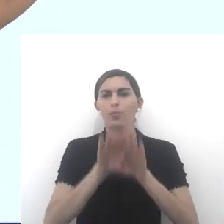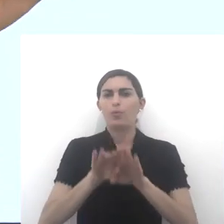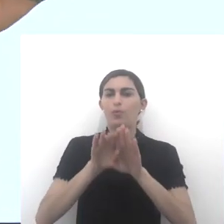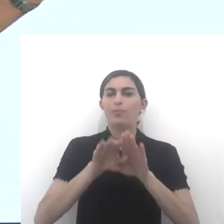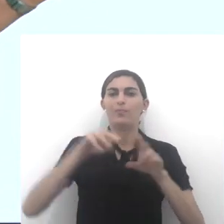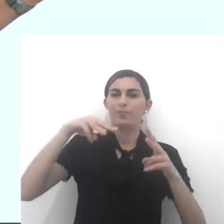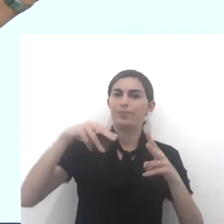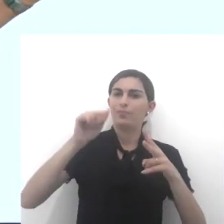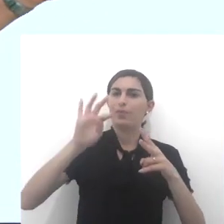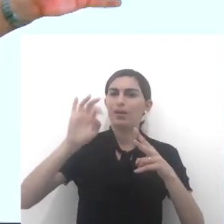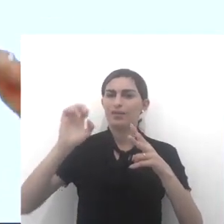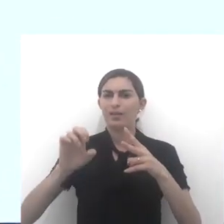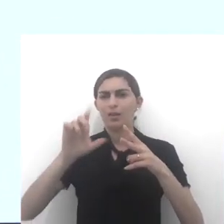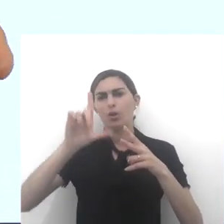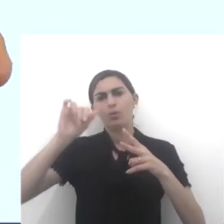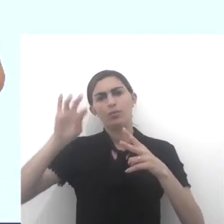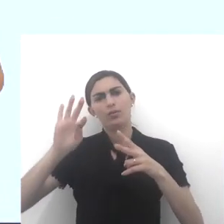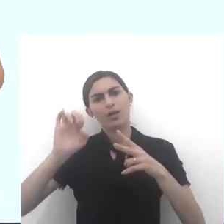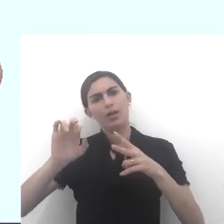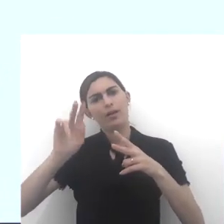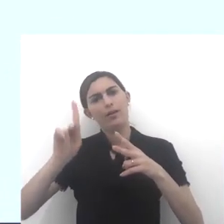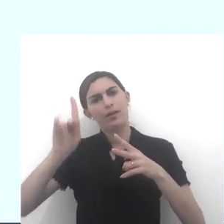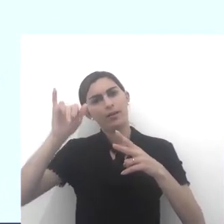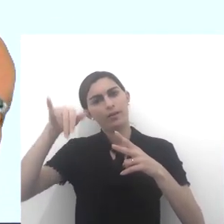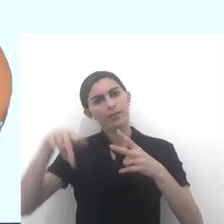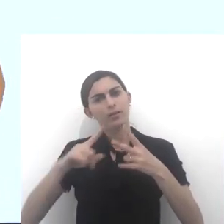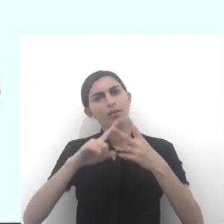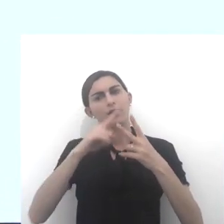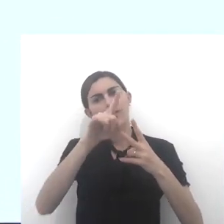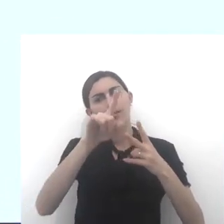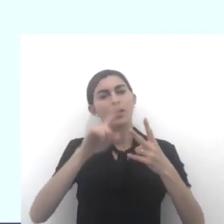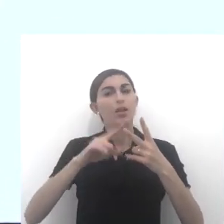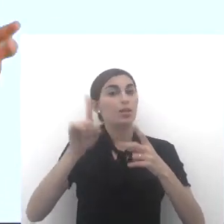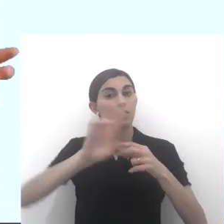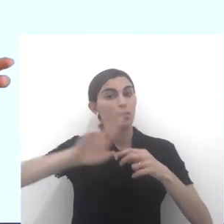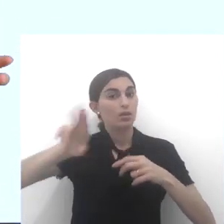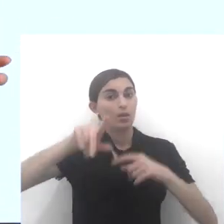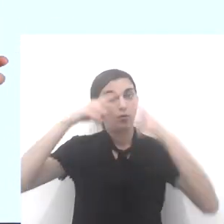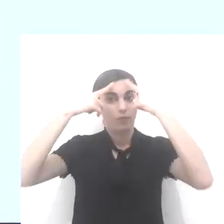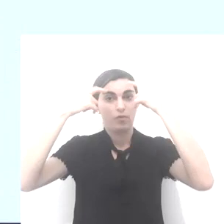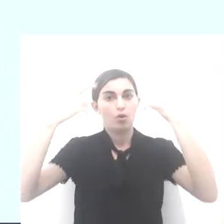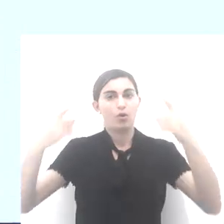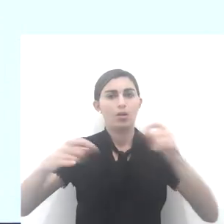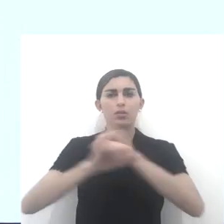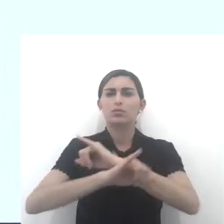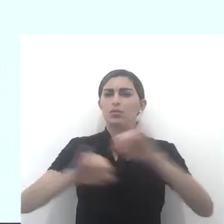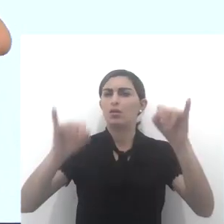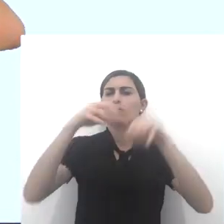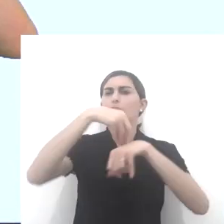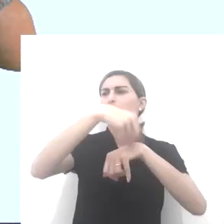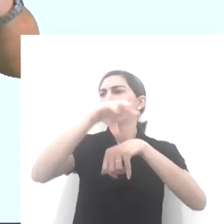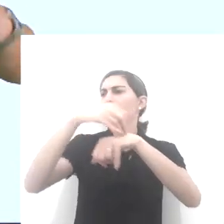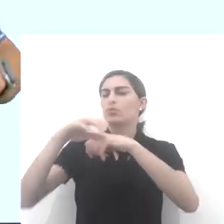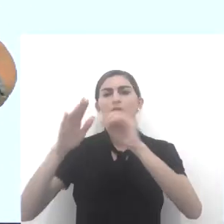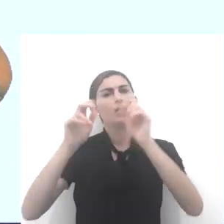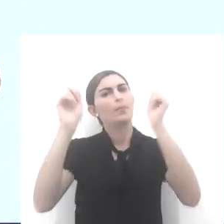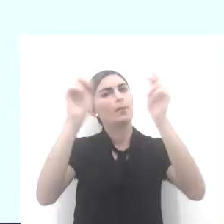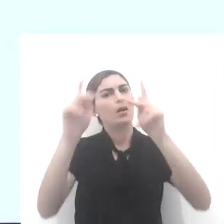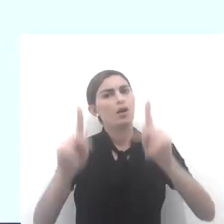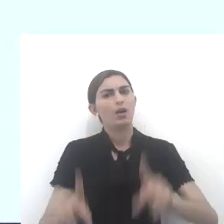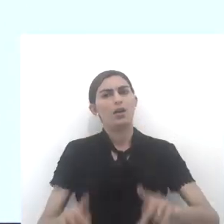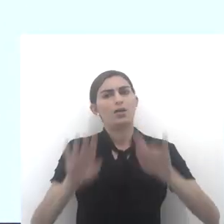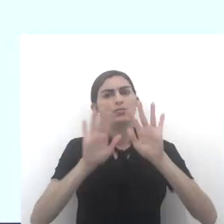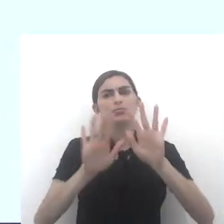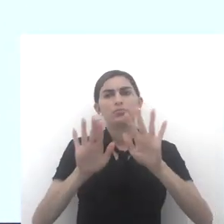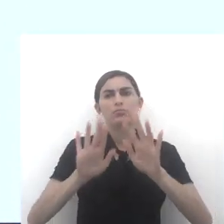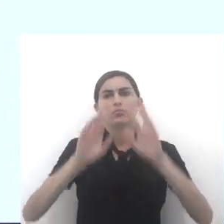Martin Luther King e Gandhi? Vejam só essa questão, a não violência. Promulgar, levar, a questão da